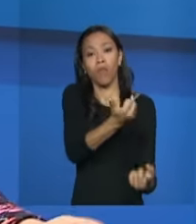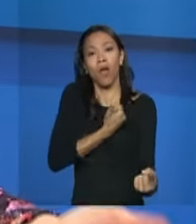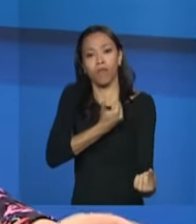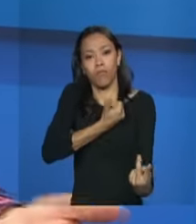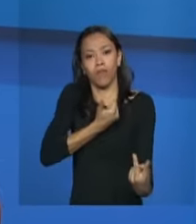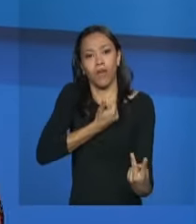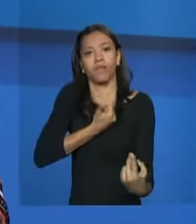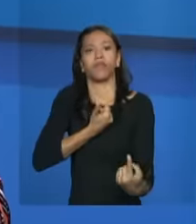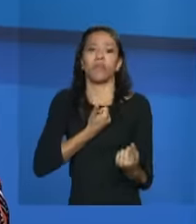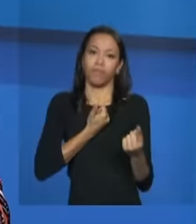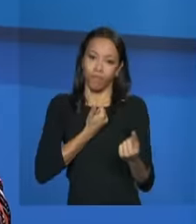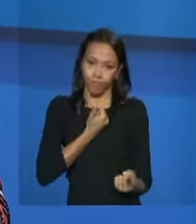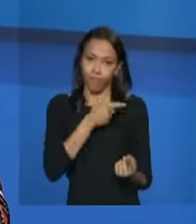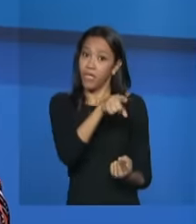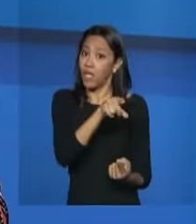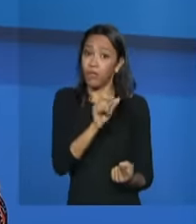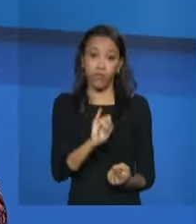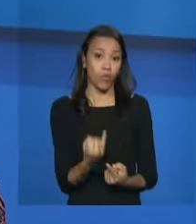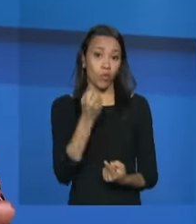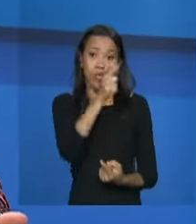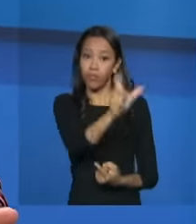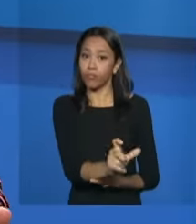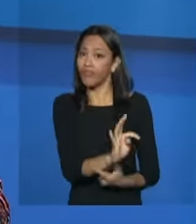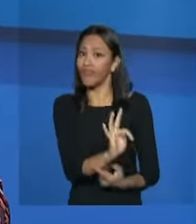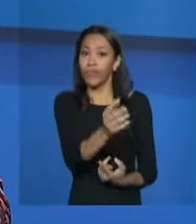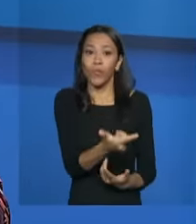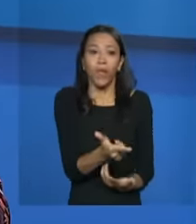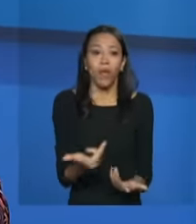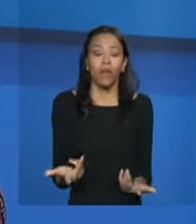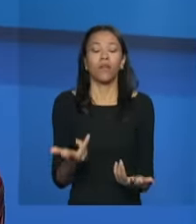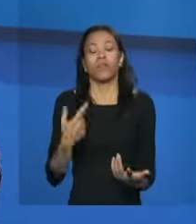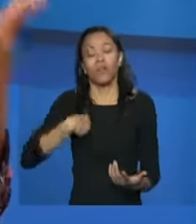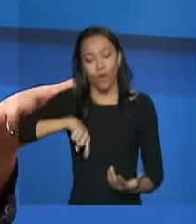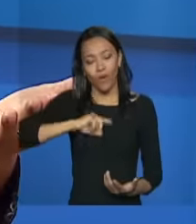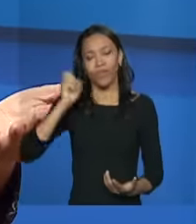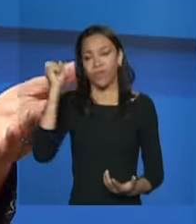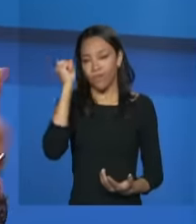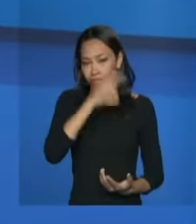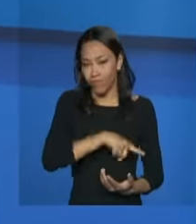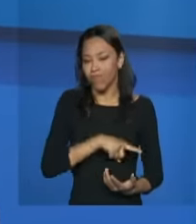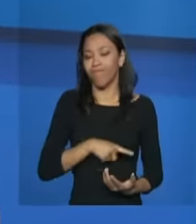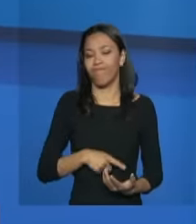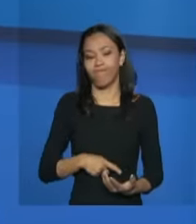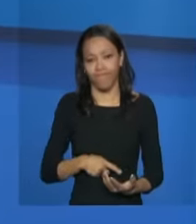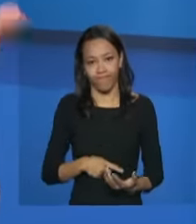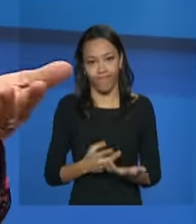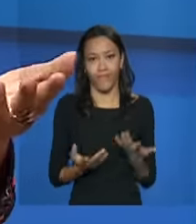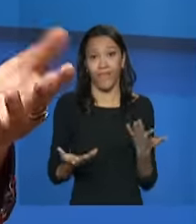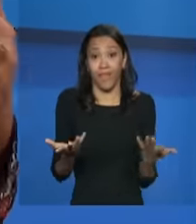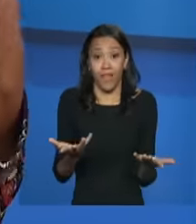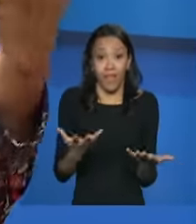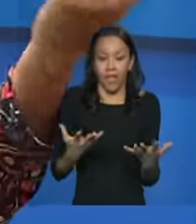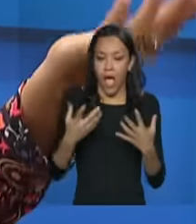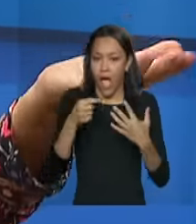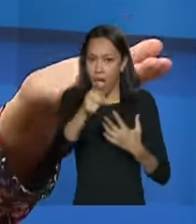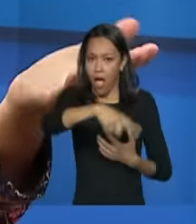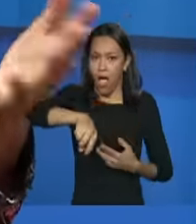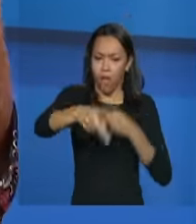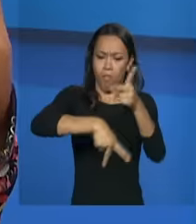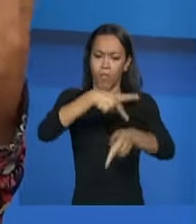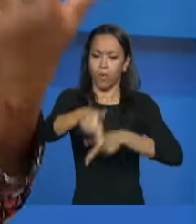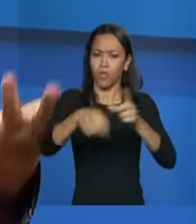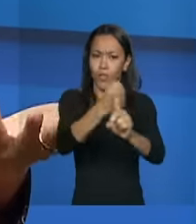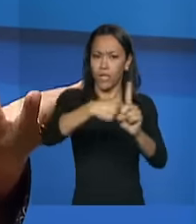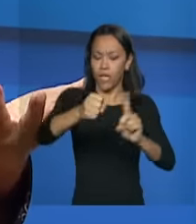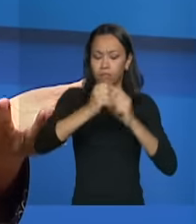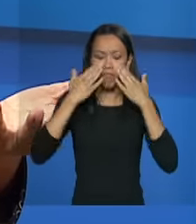àquela mesma oportunidade que ela teve então nós temos ainda muita dificuldade a reação da sociedade muitas vezes um gestor ele